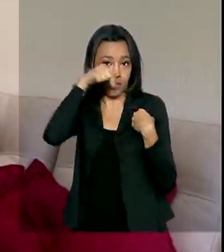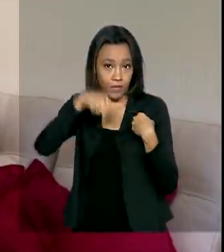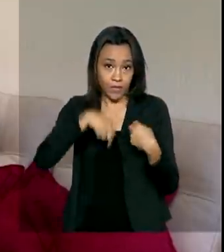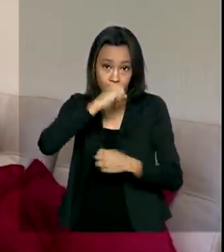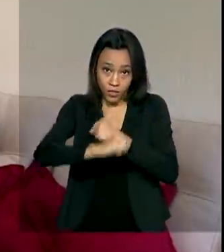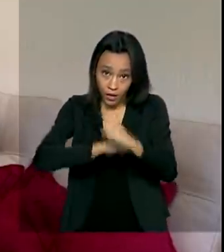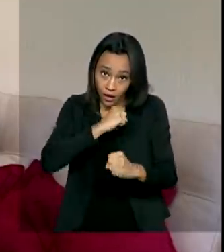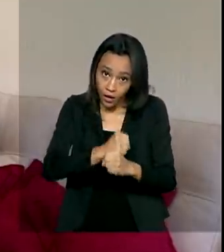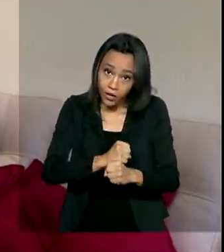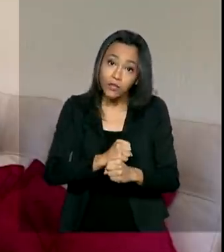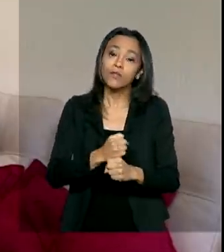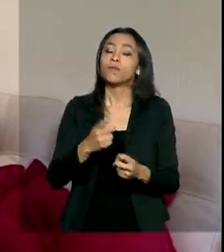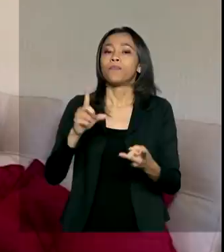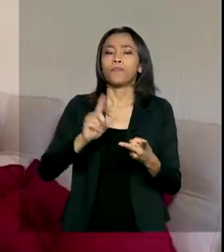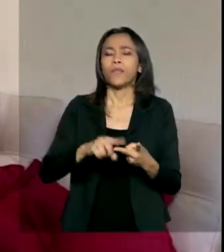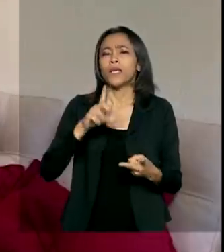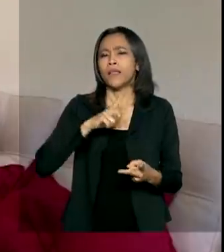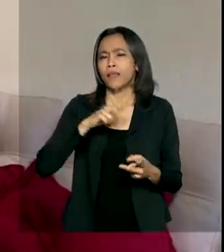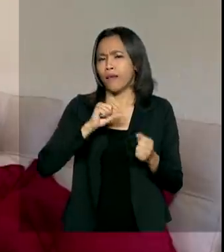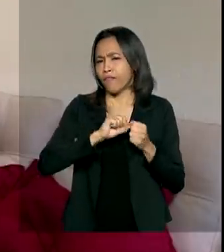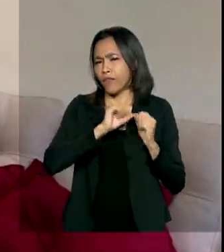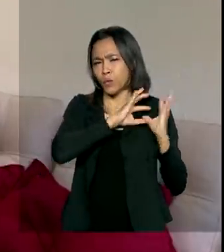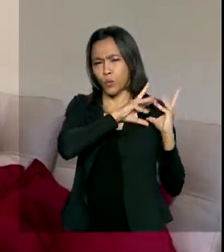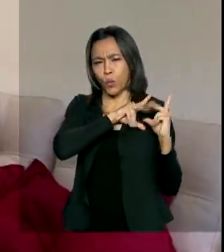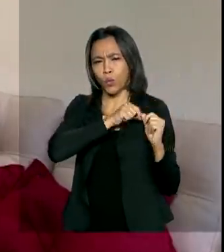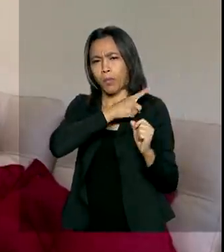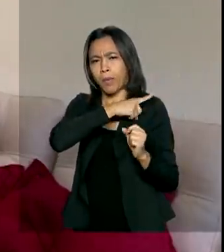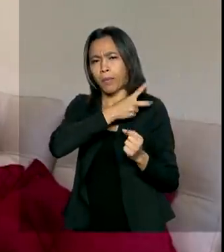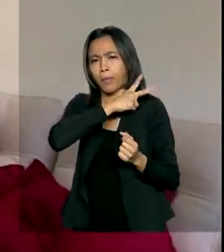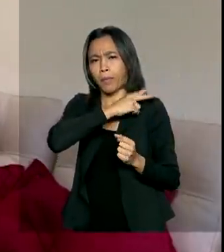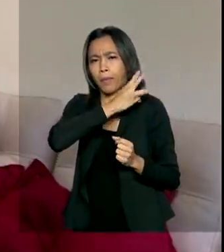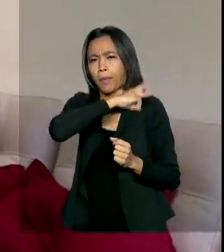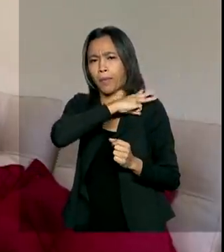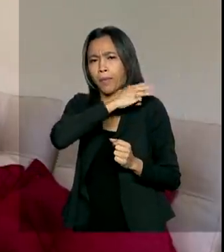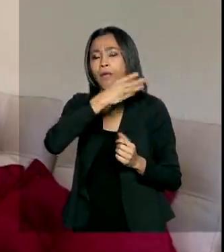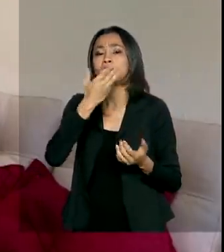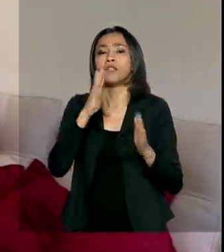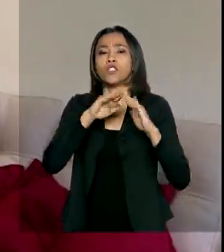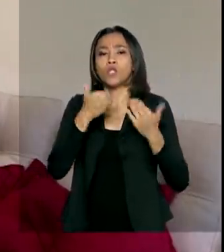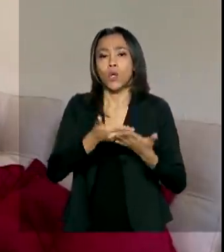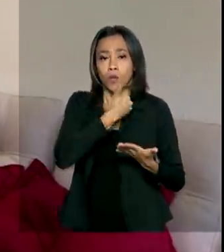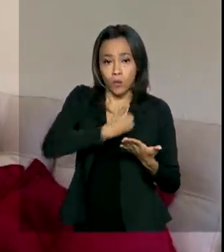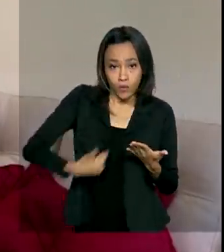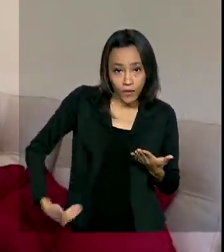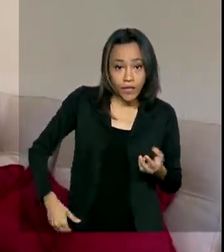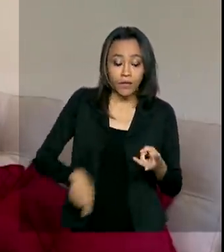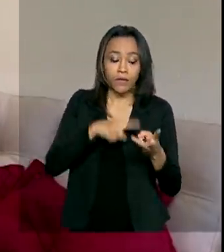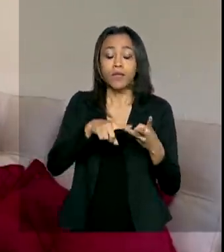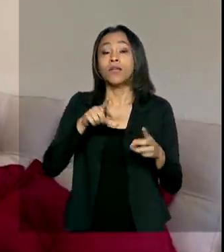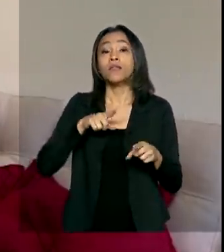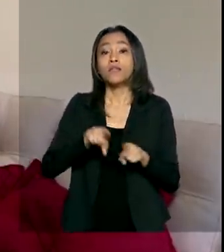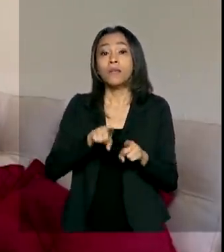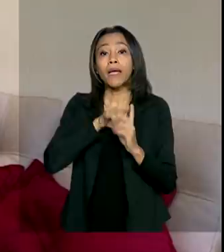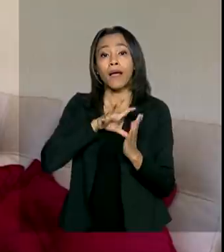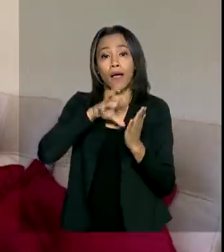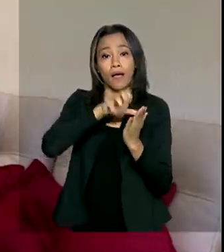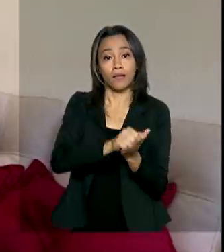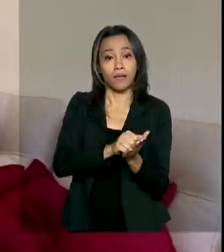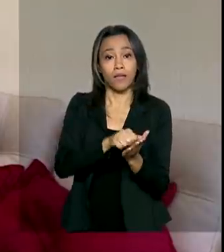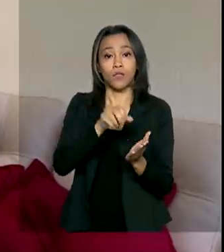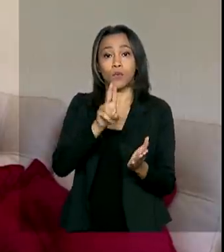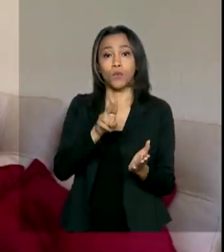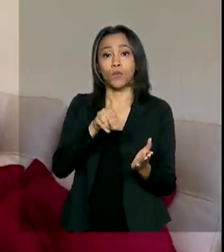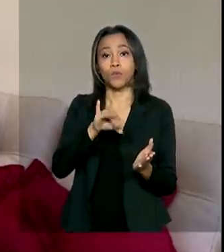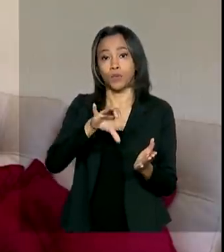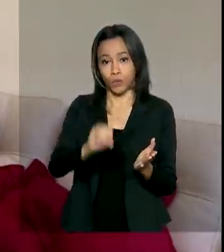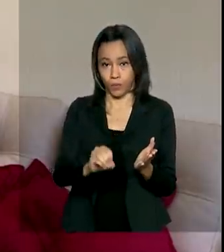ano, que tenham feito todo o Ensino Médio em escola pública e os que estão inscritos no Cadastro Único. A